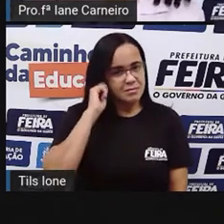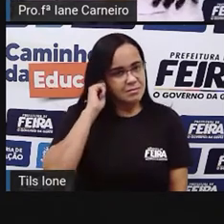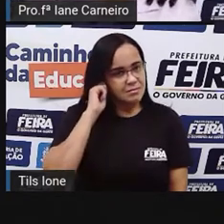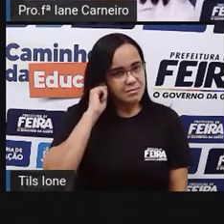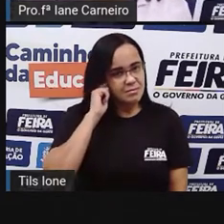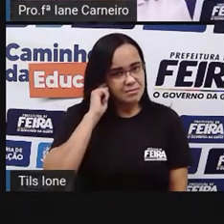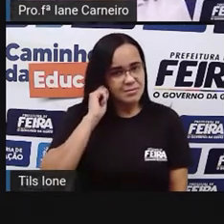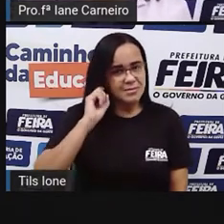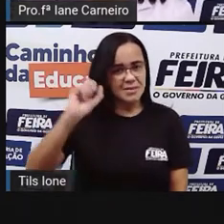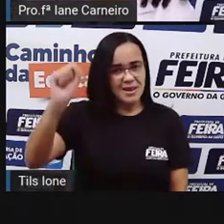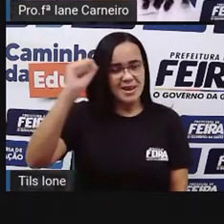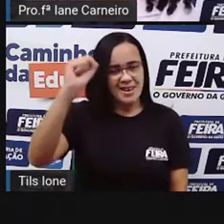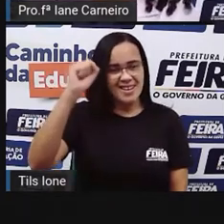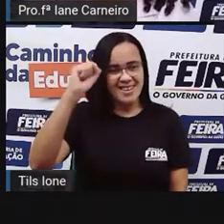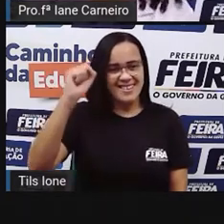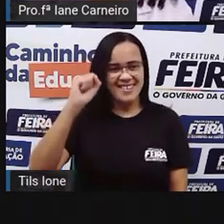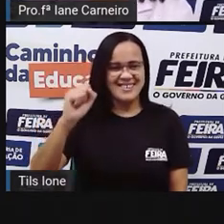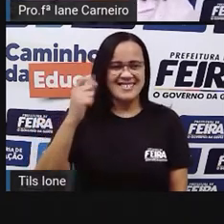Ganhei 200 pontos.